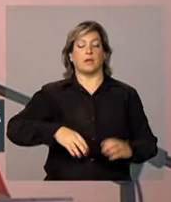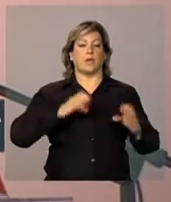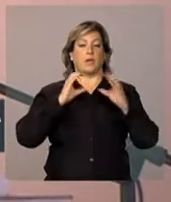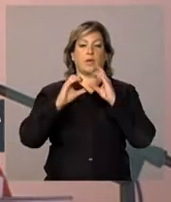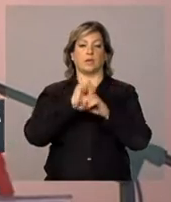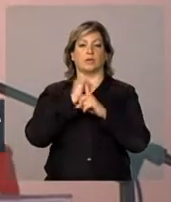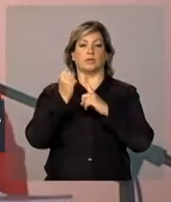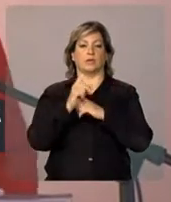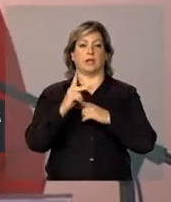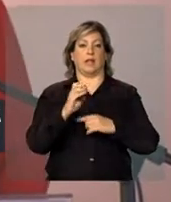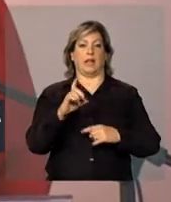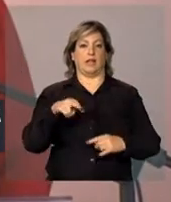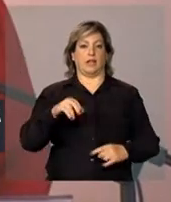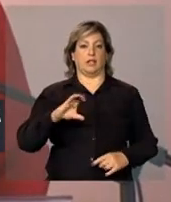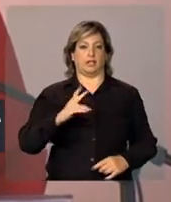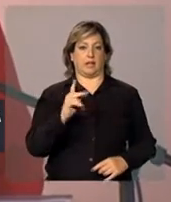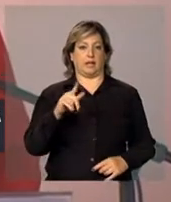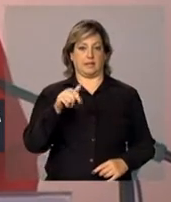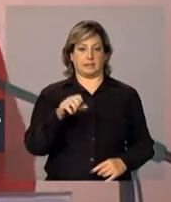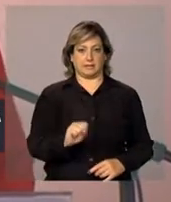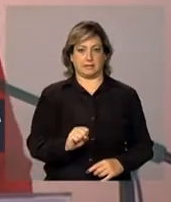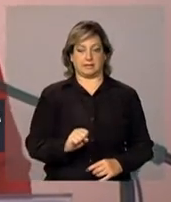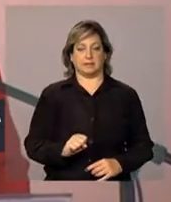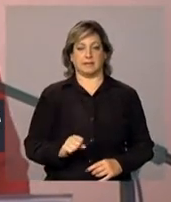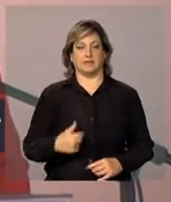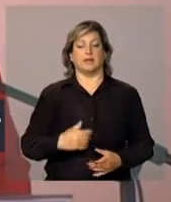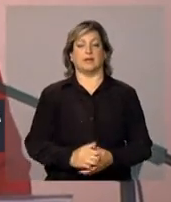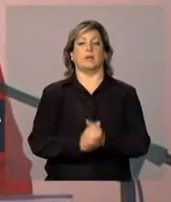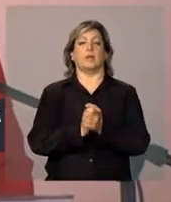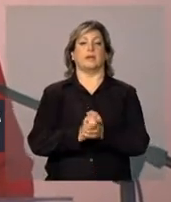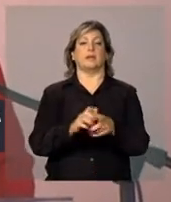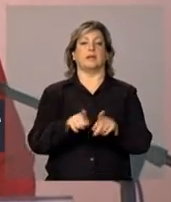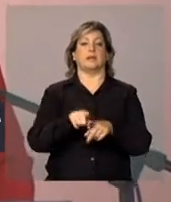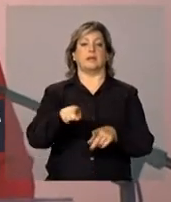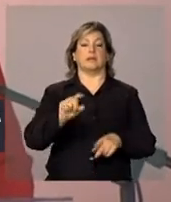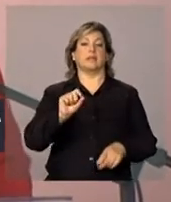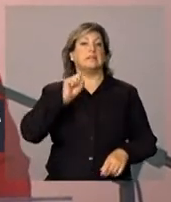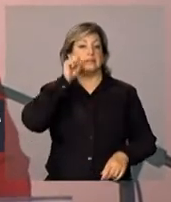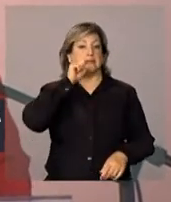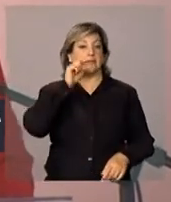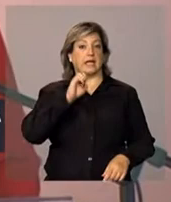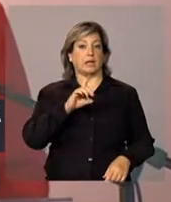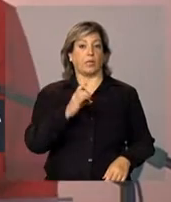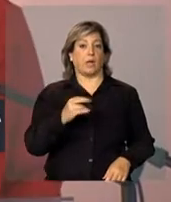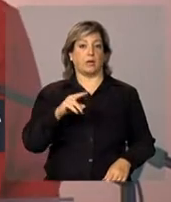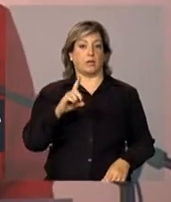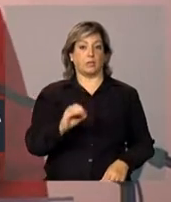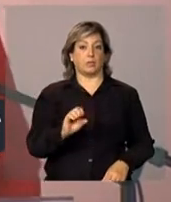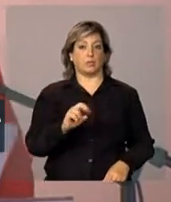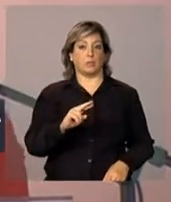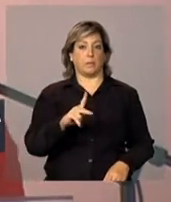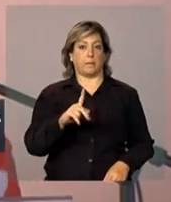Social, Helena Chagas. Cumprimentar o senador Eduardo Suplicy.